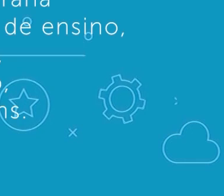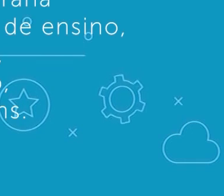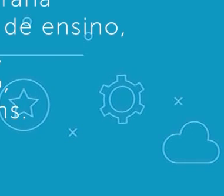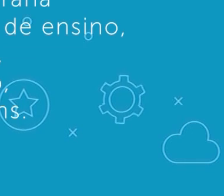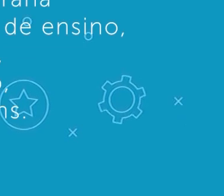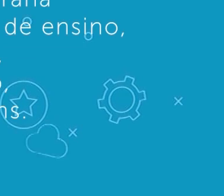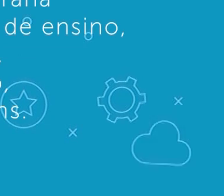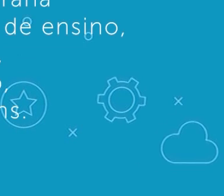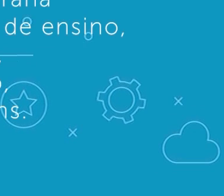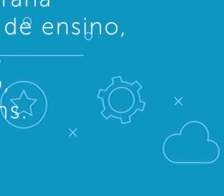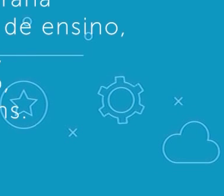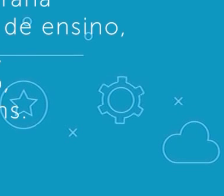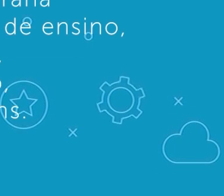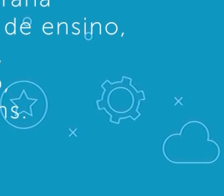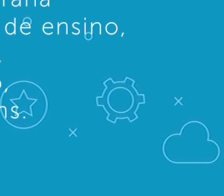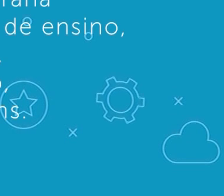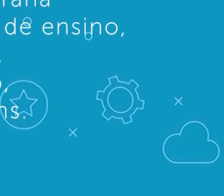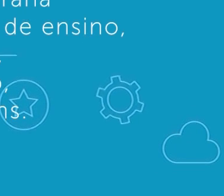Tchau!